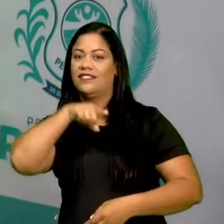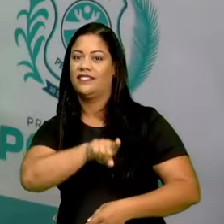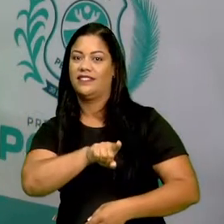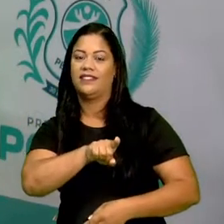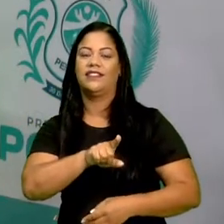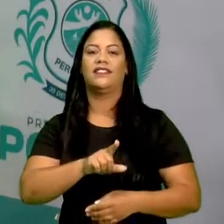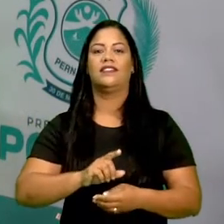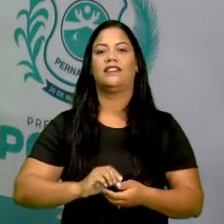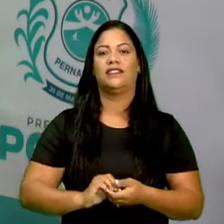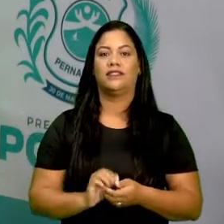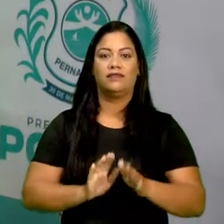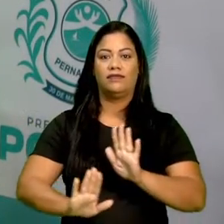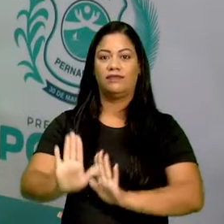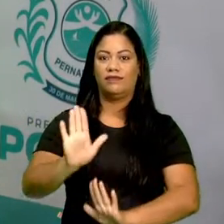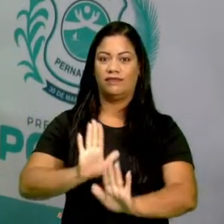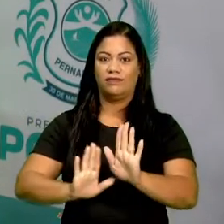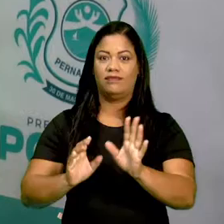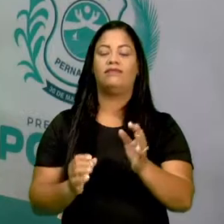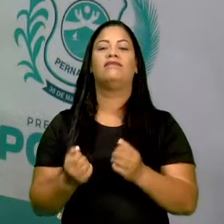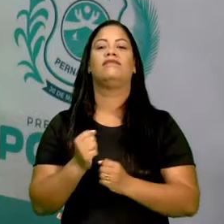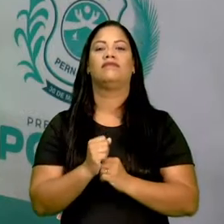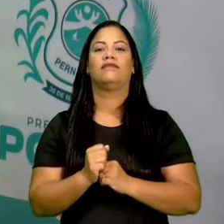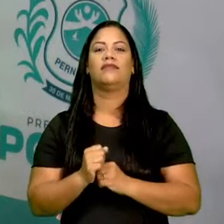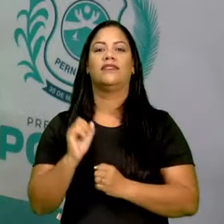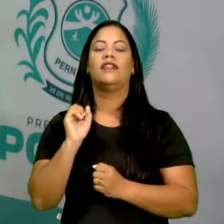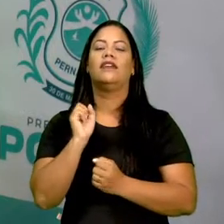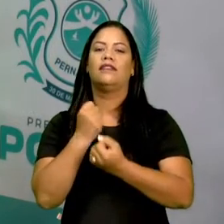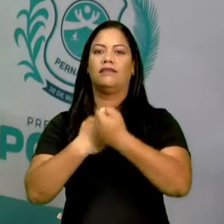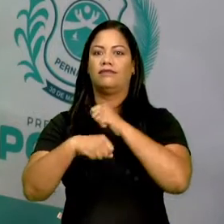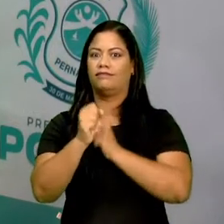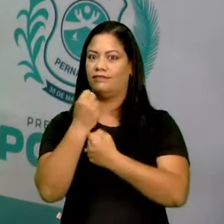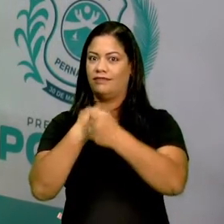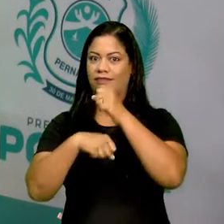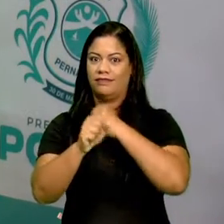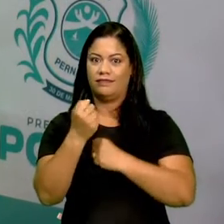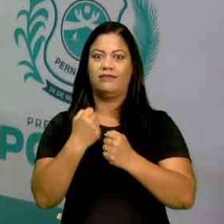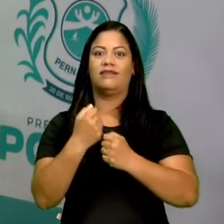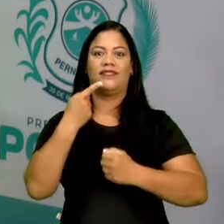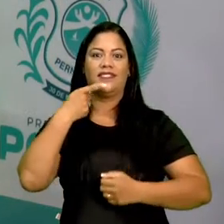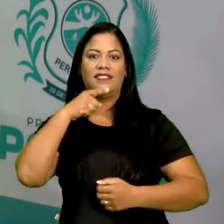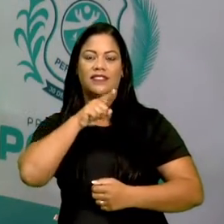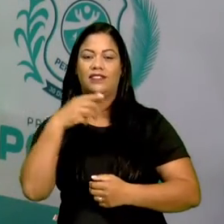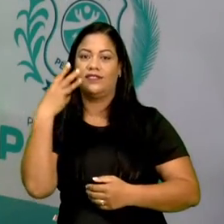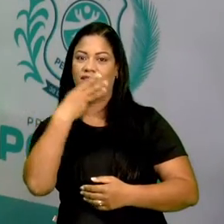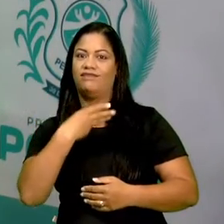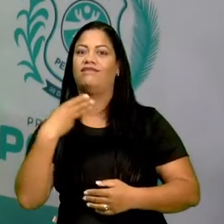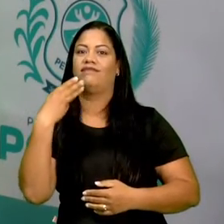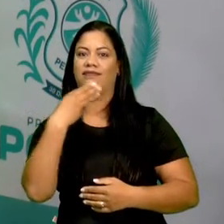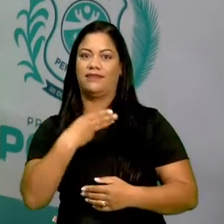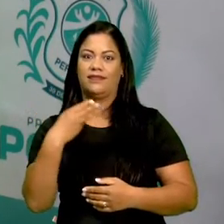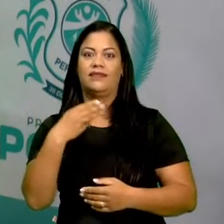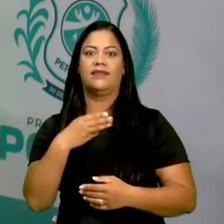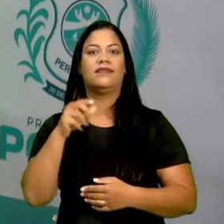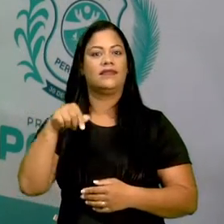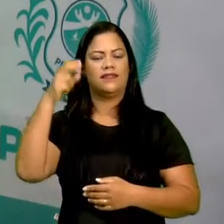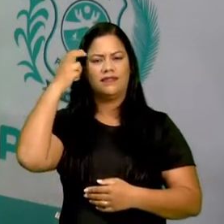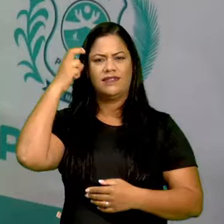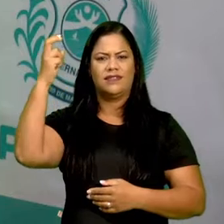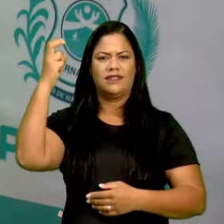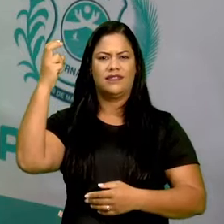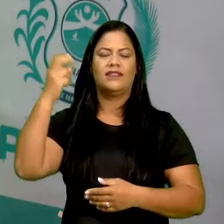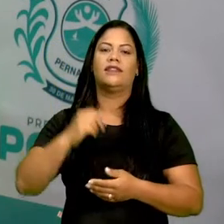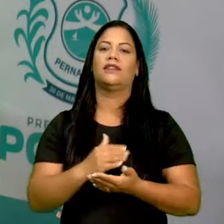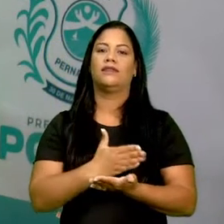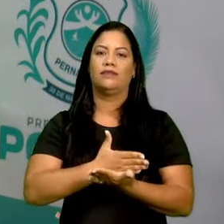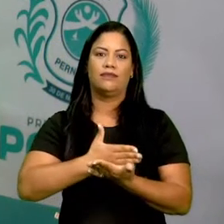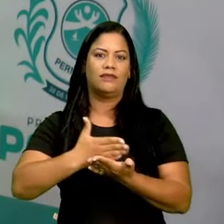o cultivo e a industrialização da cana-de-açúcar. E essa cultura vem lá desde o